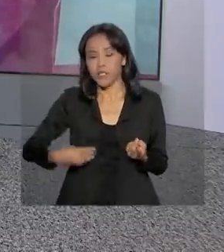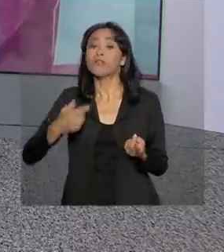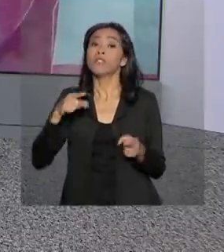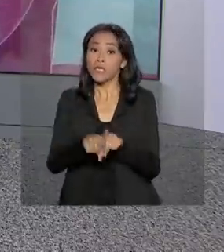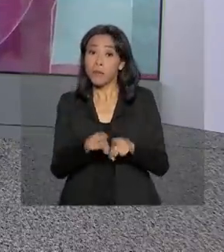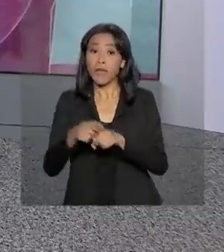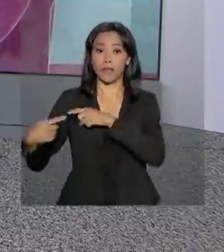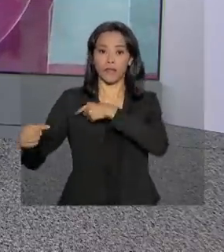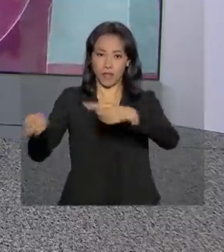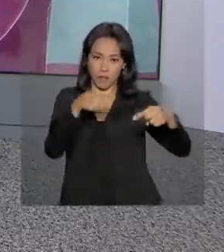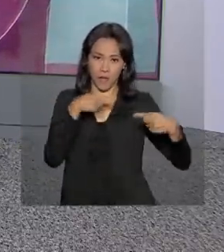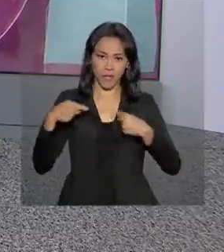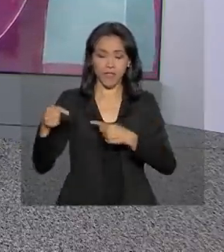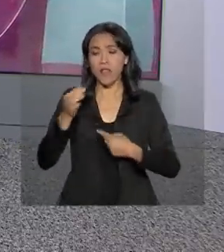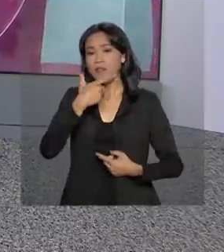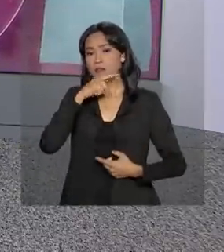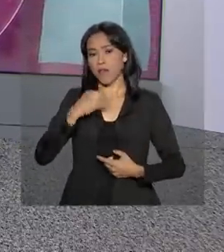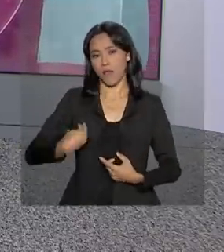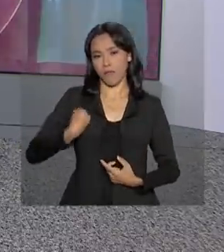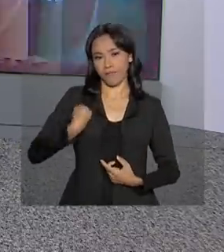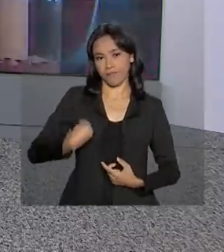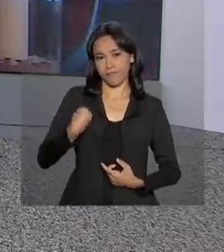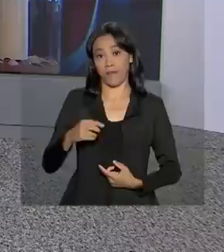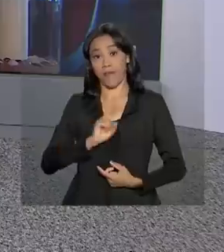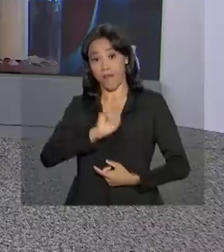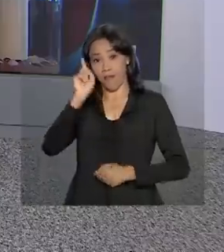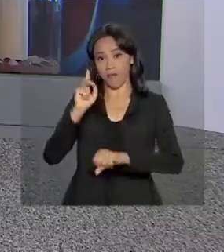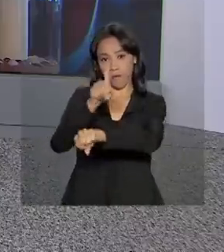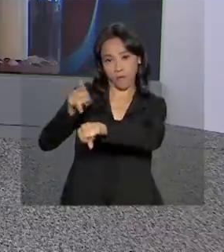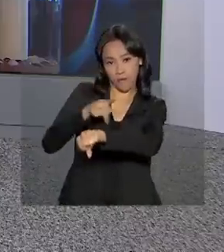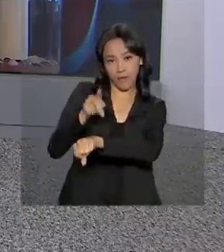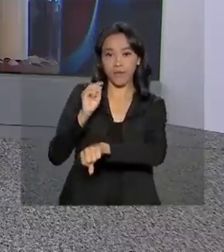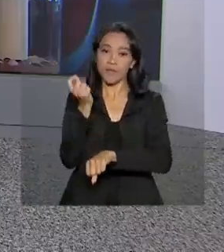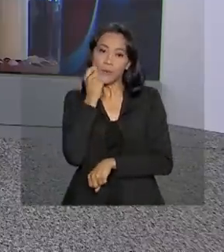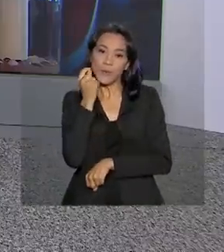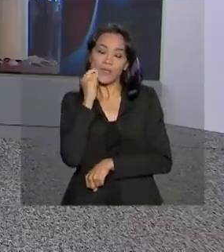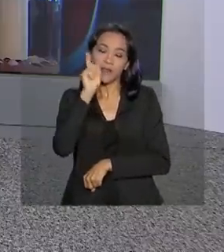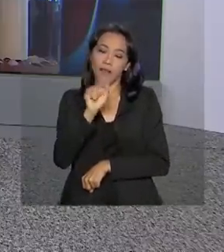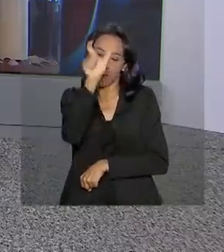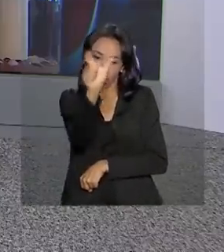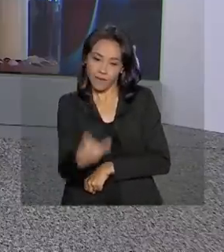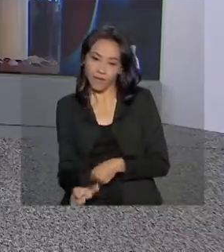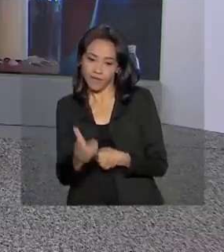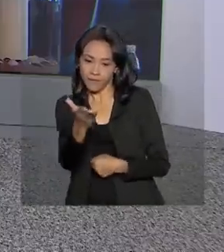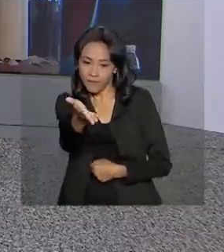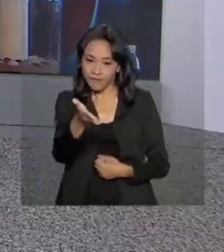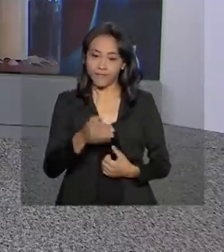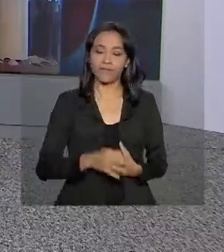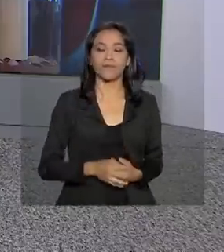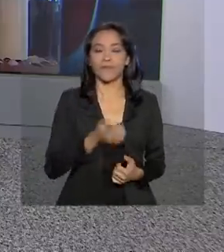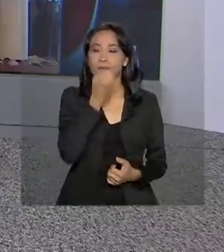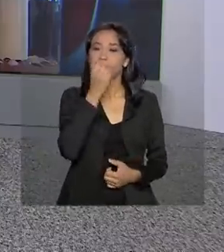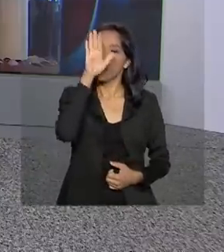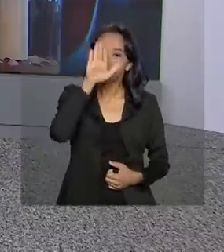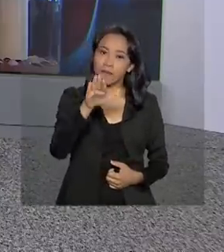Alpes Suíços e tem mais informações para a gente é a repórter Daniele Popov. Boa tarde, Daniele.